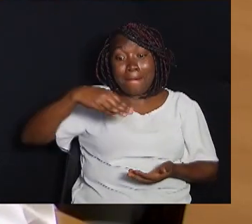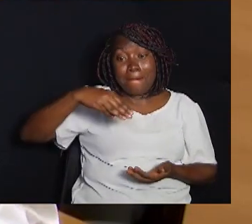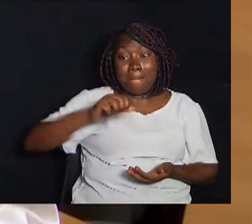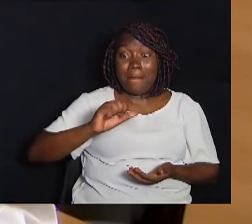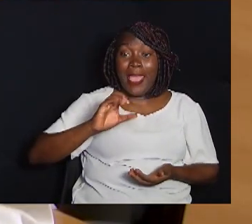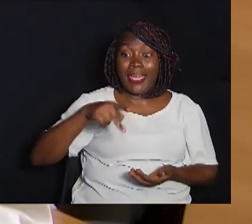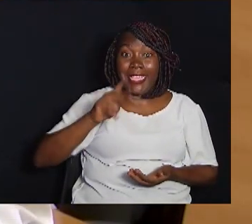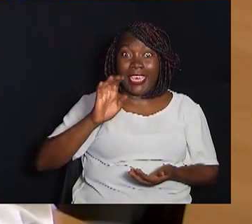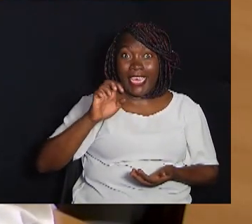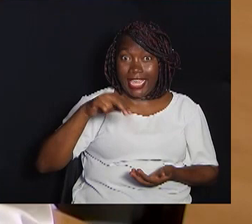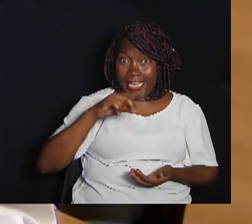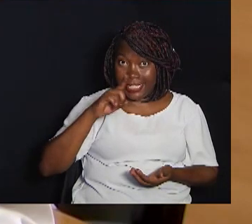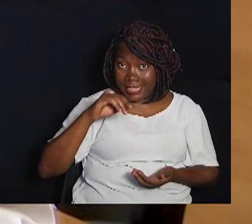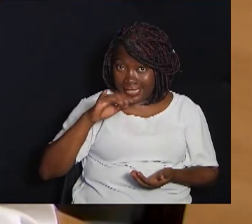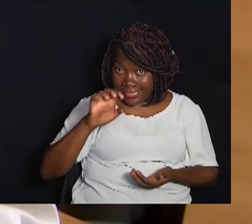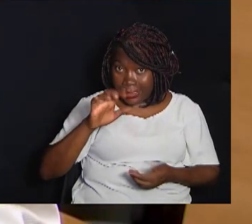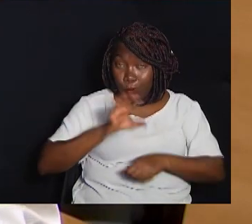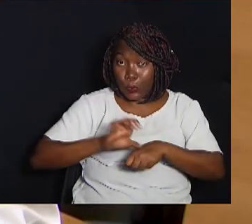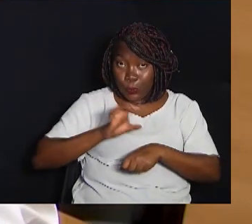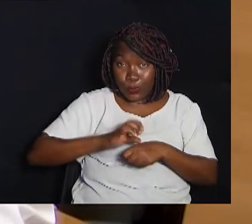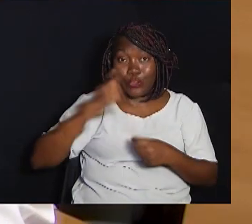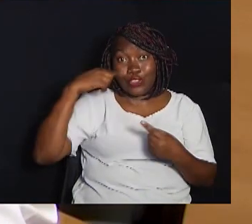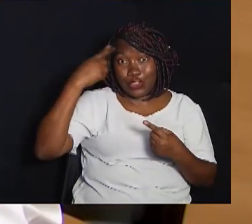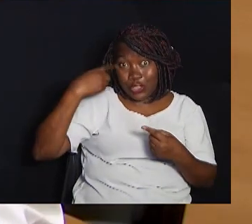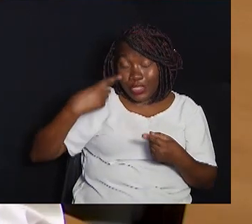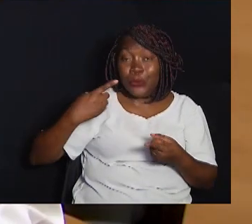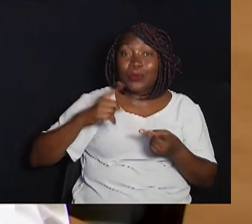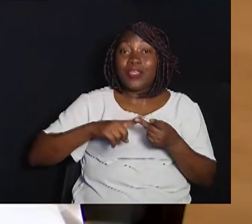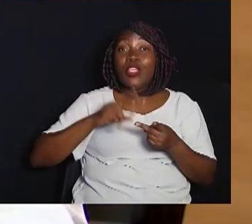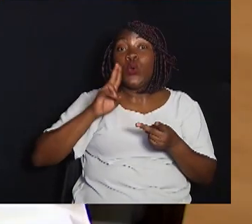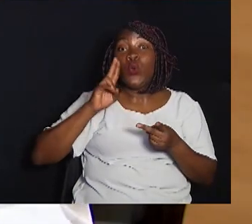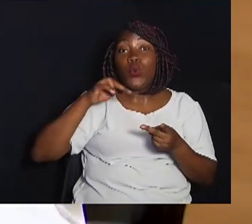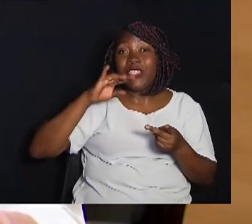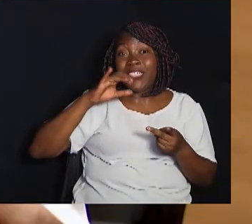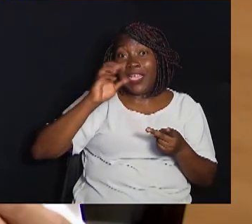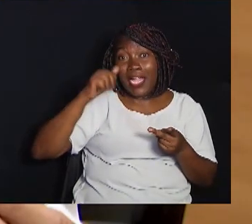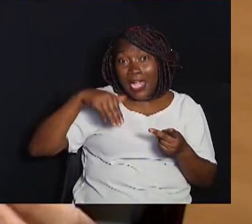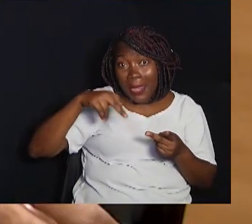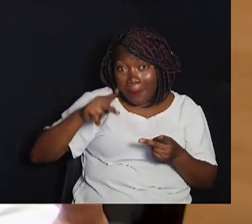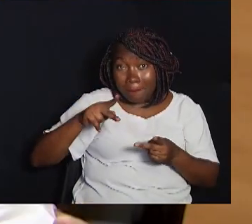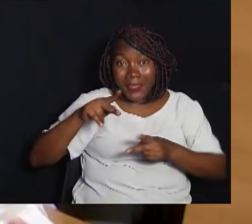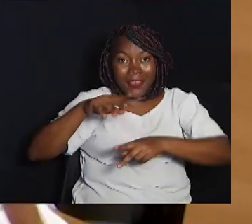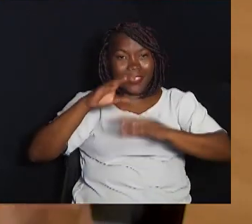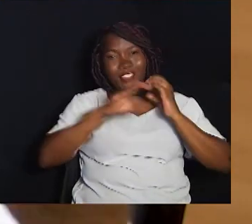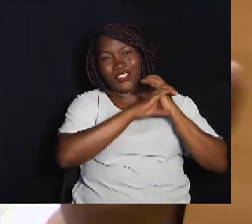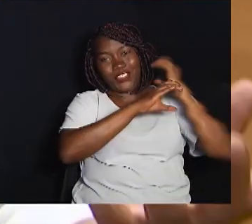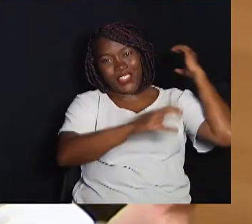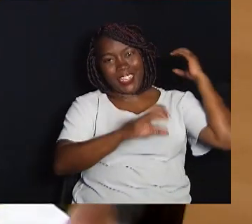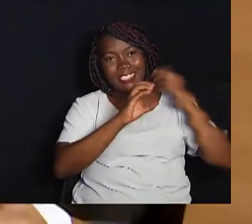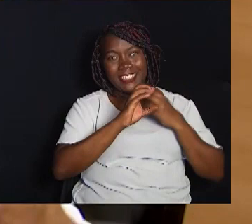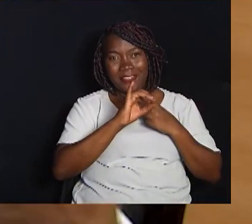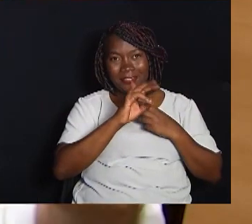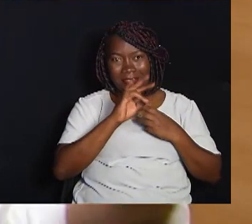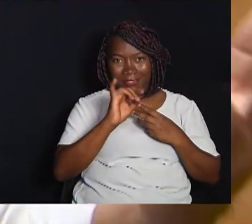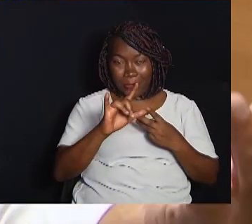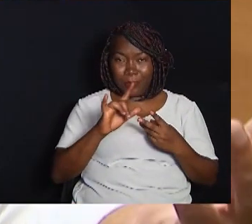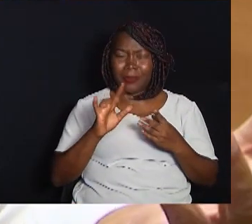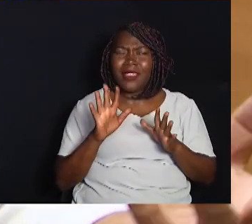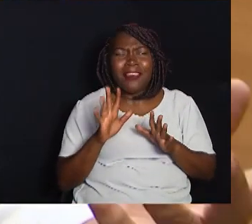de Direito E alunos da Unicamp de Engenharia Civil E você vê no relato deles a surpresa